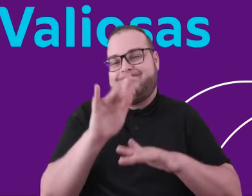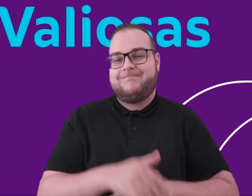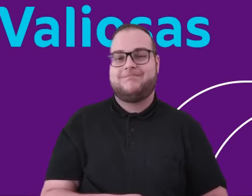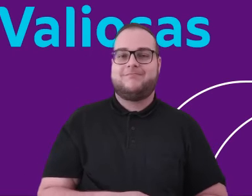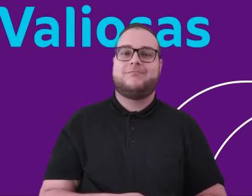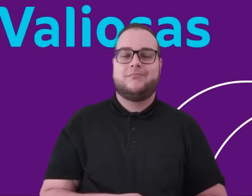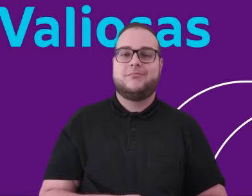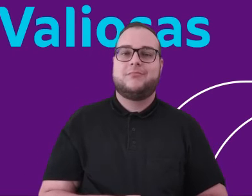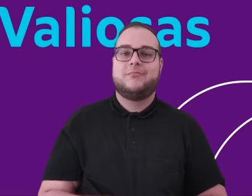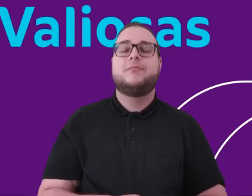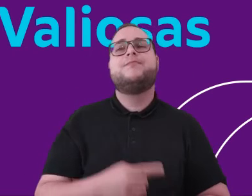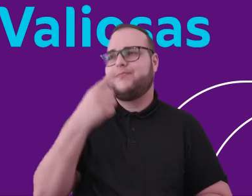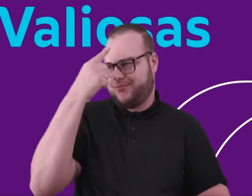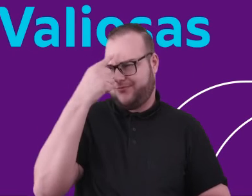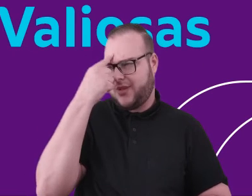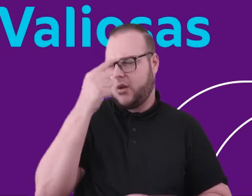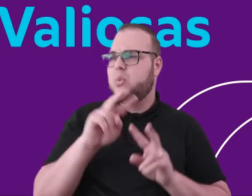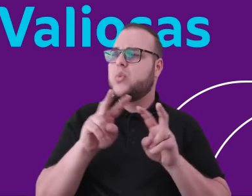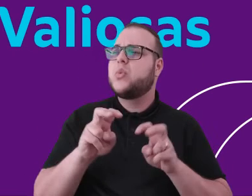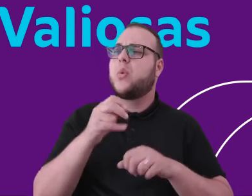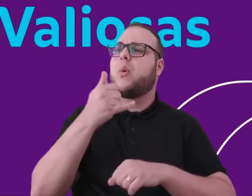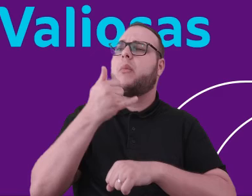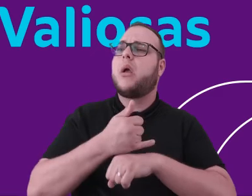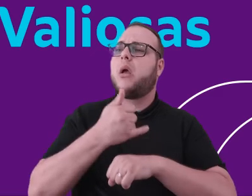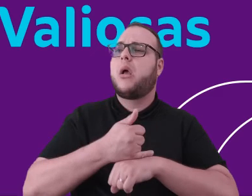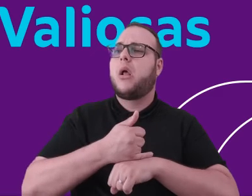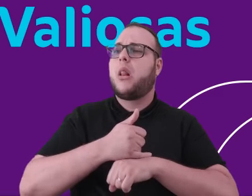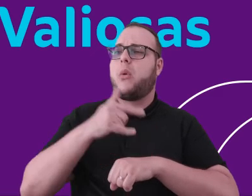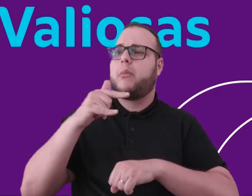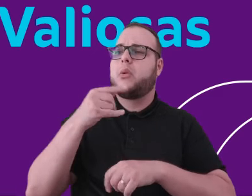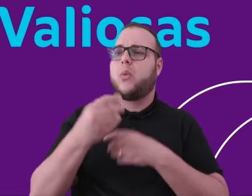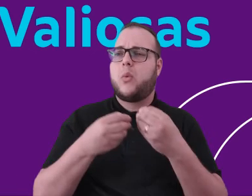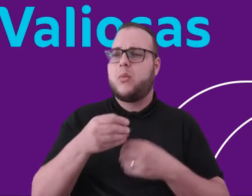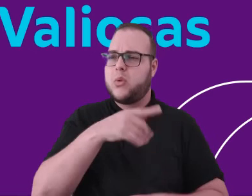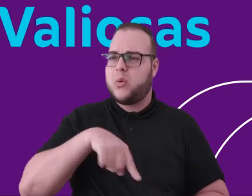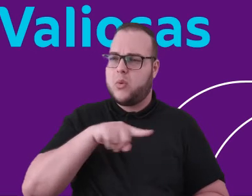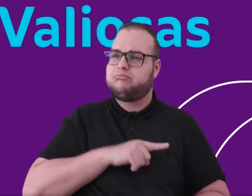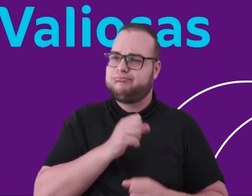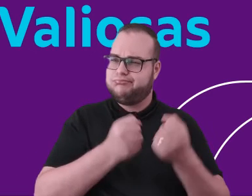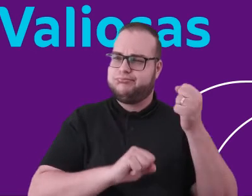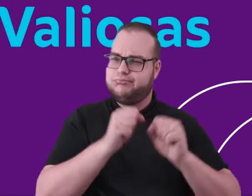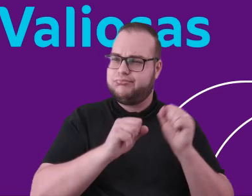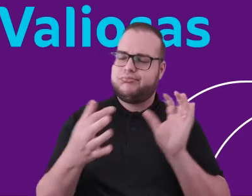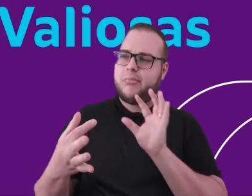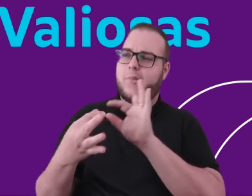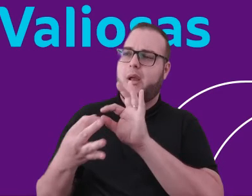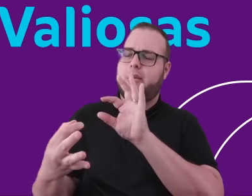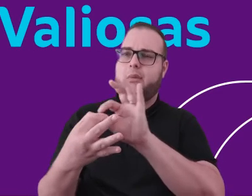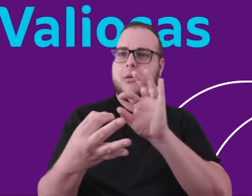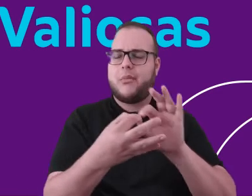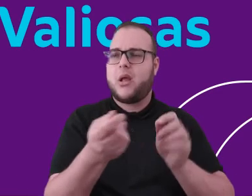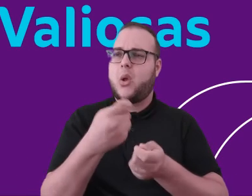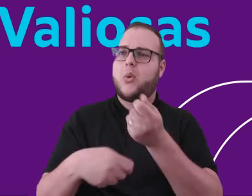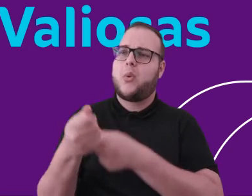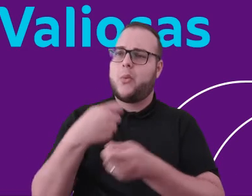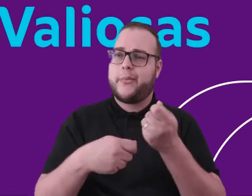vão voltar. Agora, pensando no alumínio, é fácil notar como a nossa indústria se relaciona com muitas dessas mudanças no consumo e